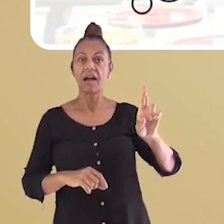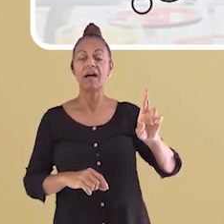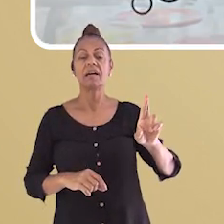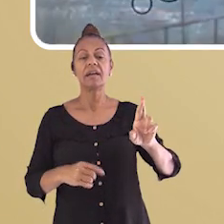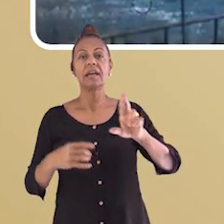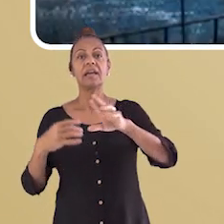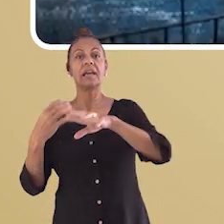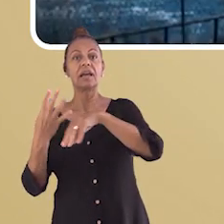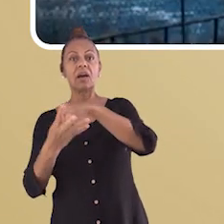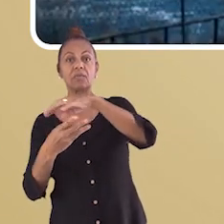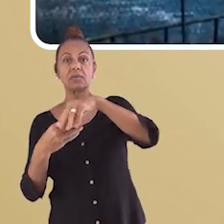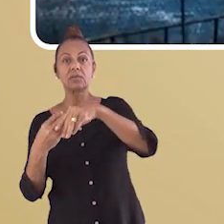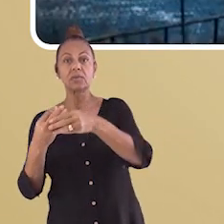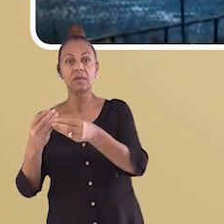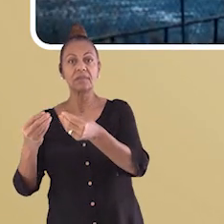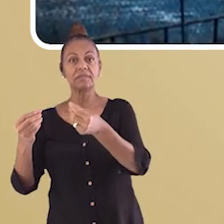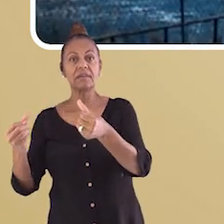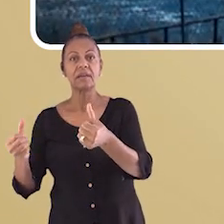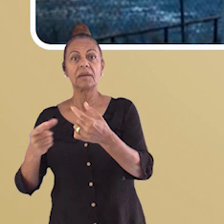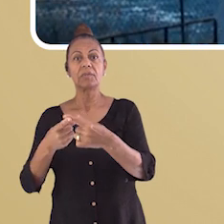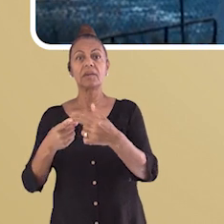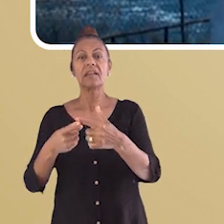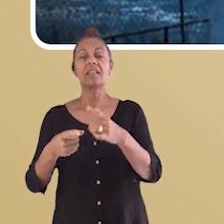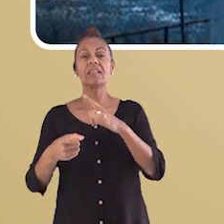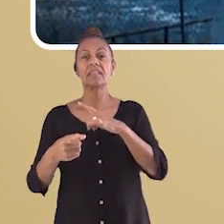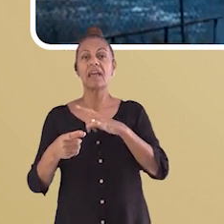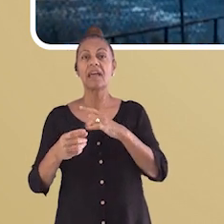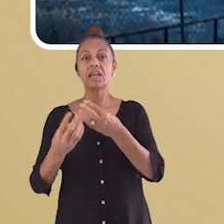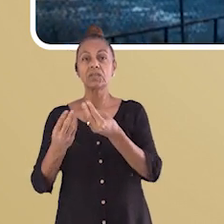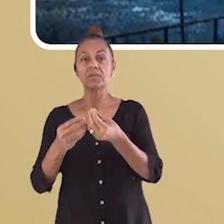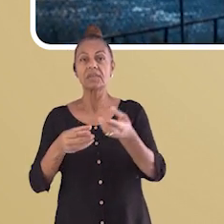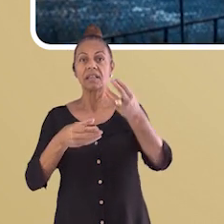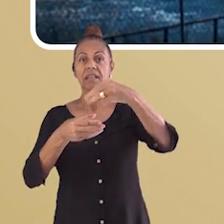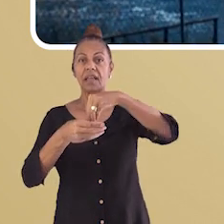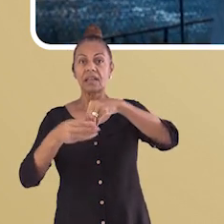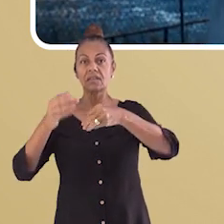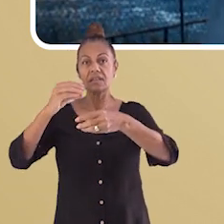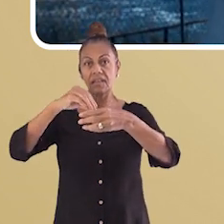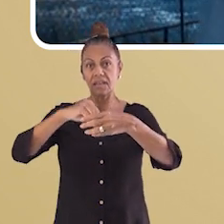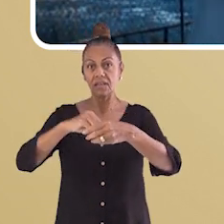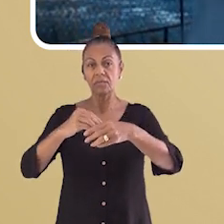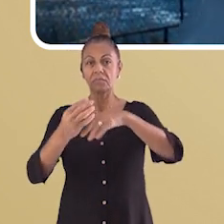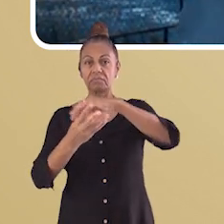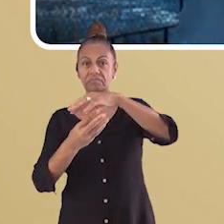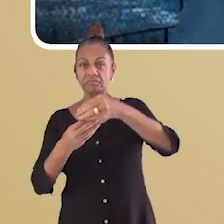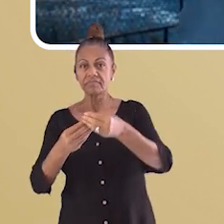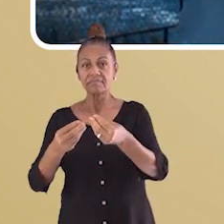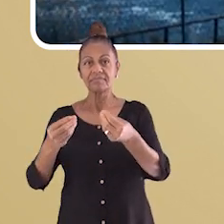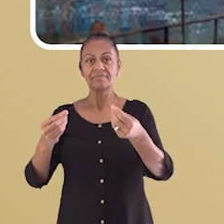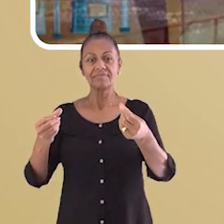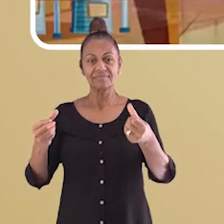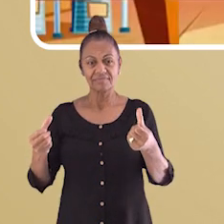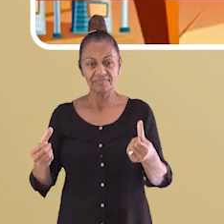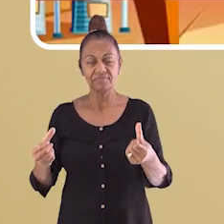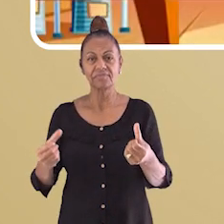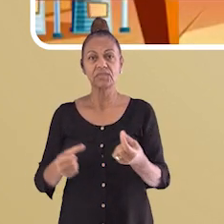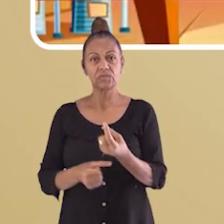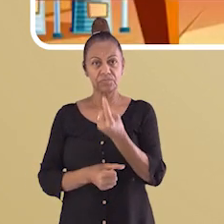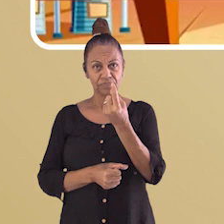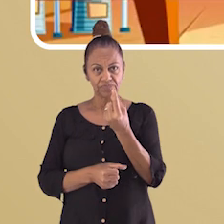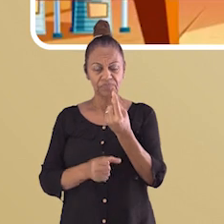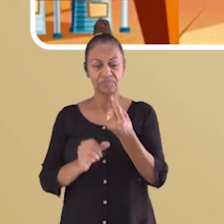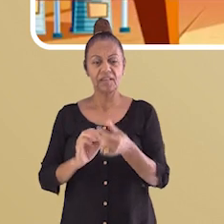Vamos recapitular? O ar é uma mistura, pois possui mais de uma substância em sua constituição. Se fosse formado por apenas uma,